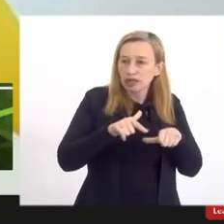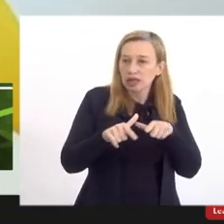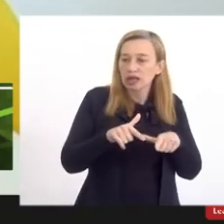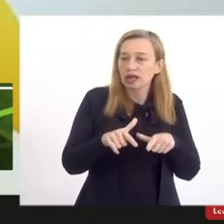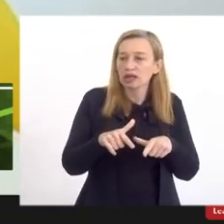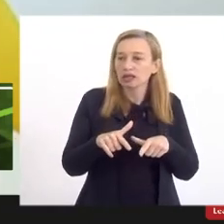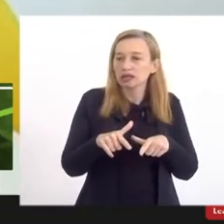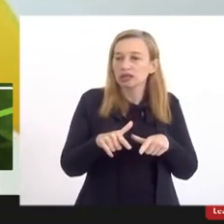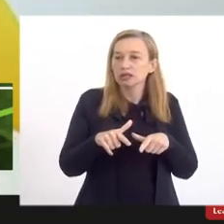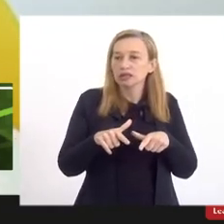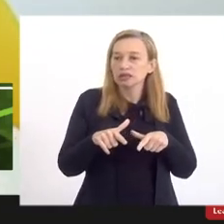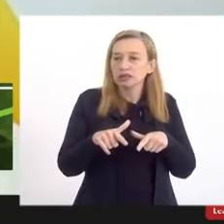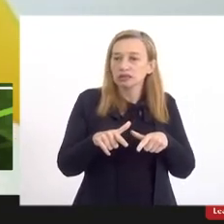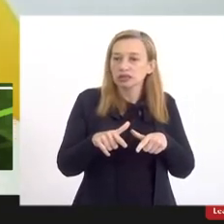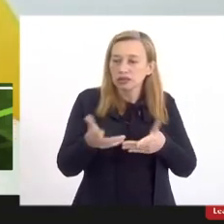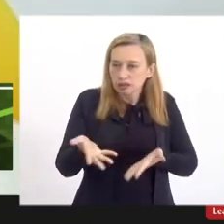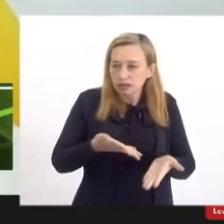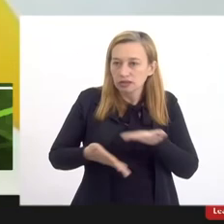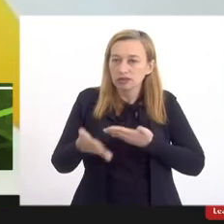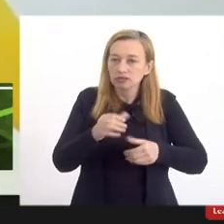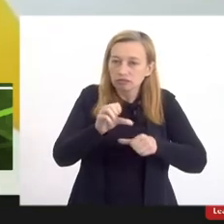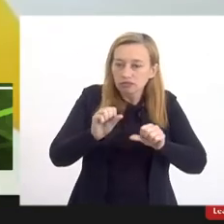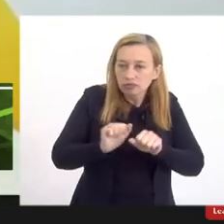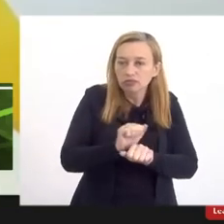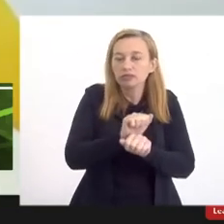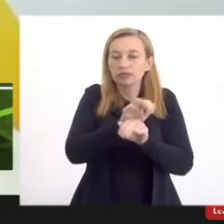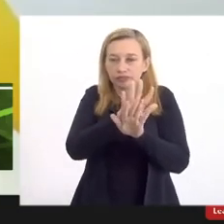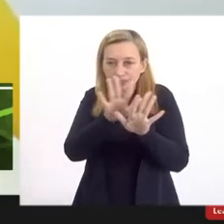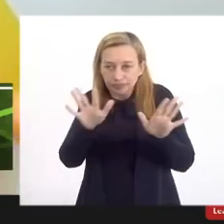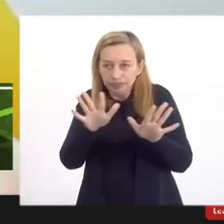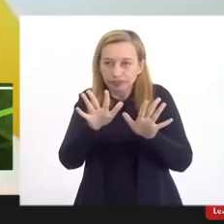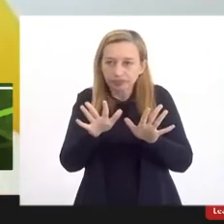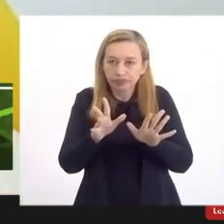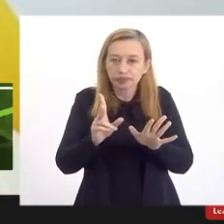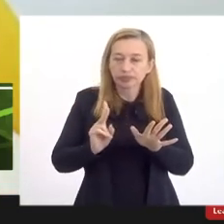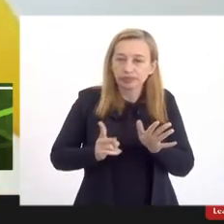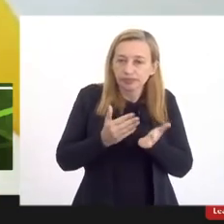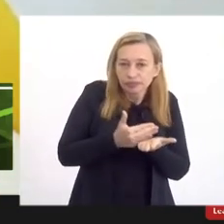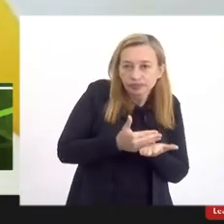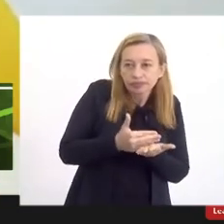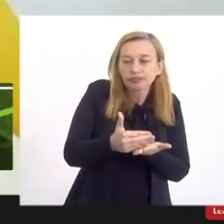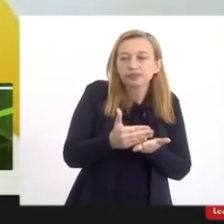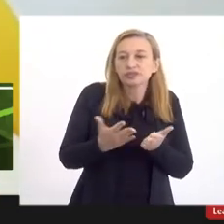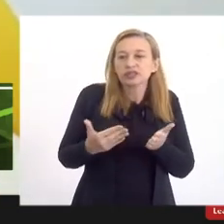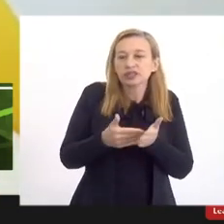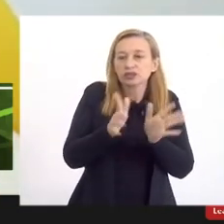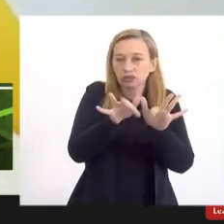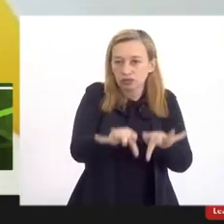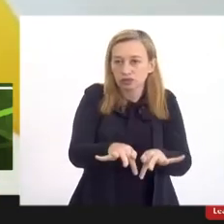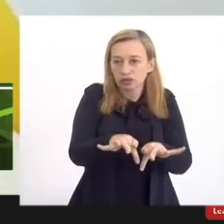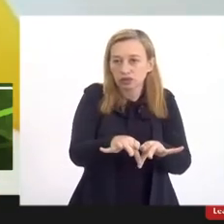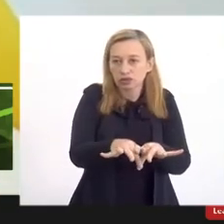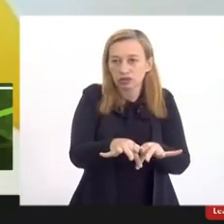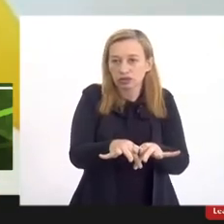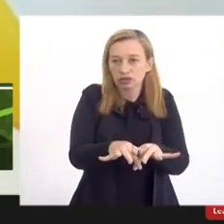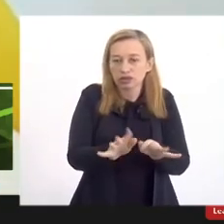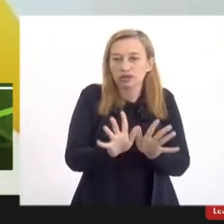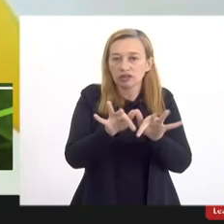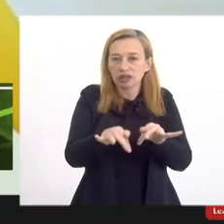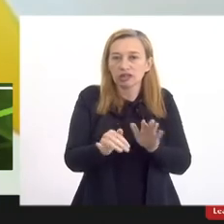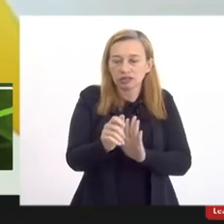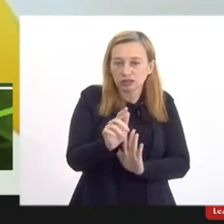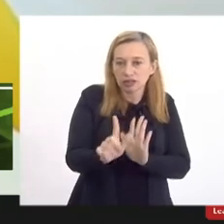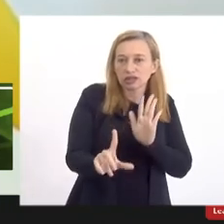seja participativo transparente como tem sido desde o início até o final até a aprovação dessa lei